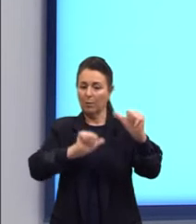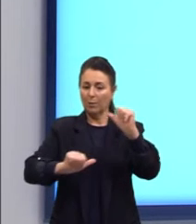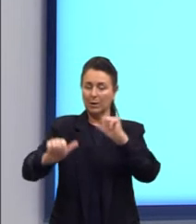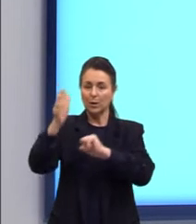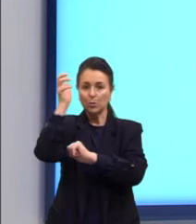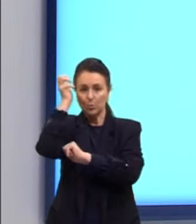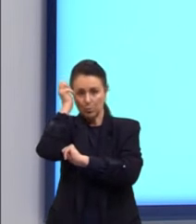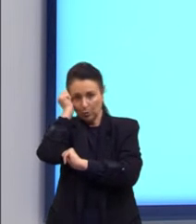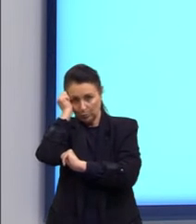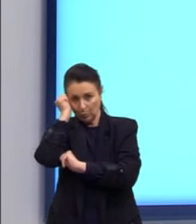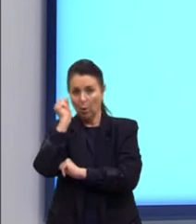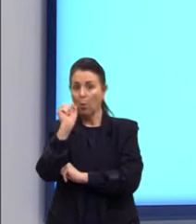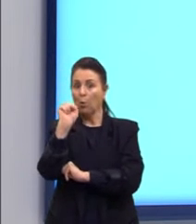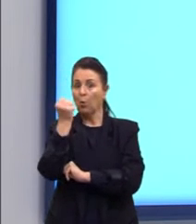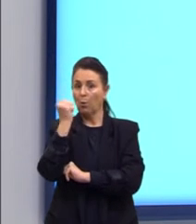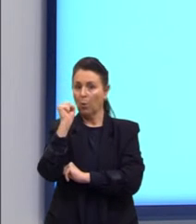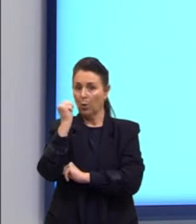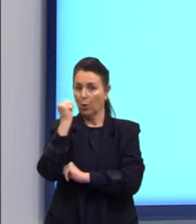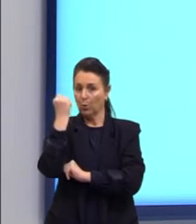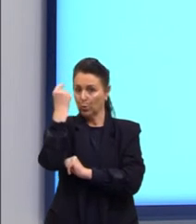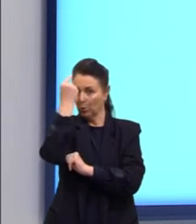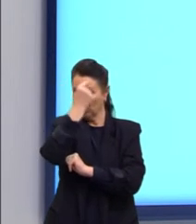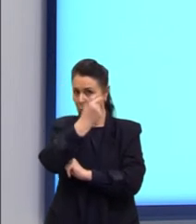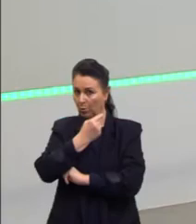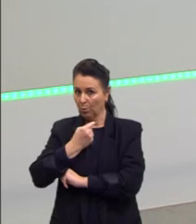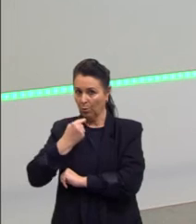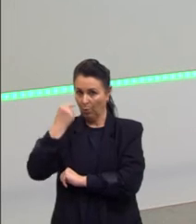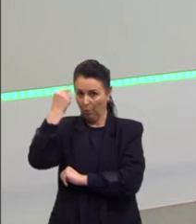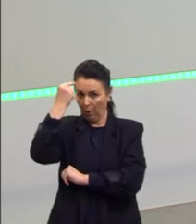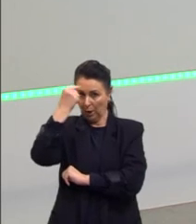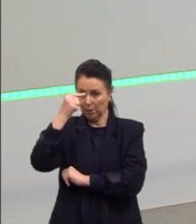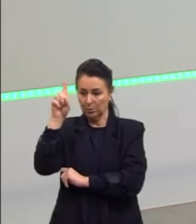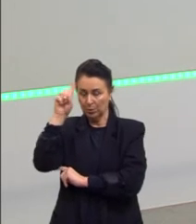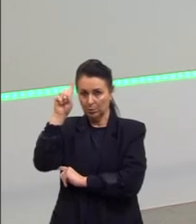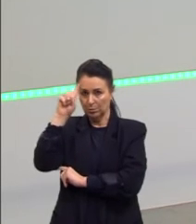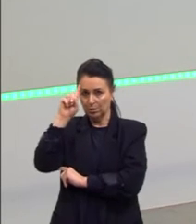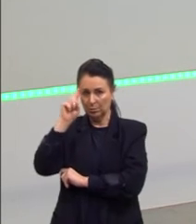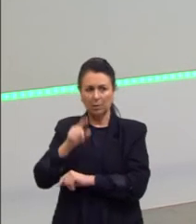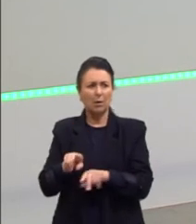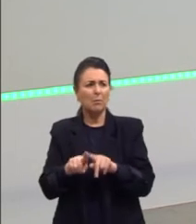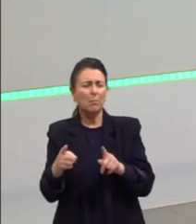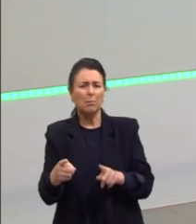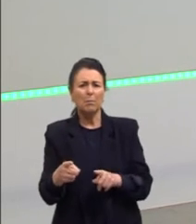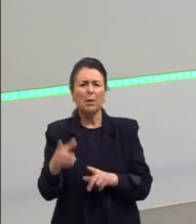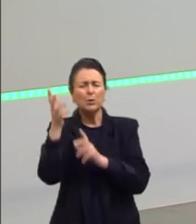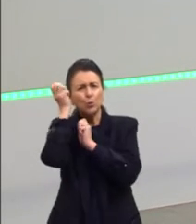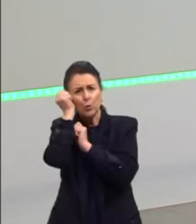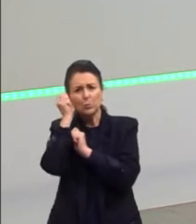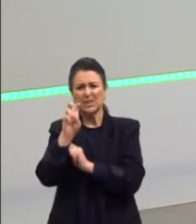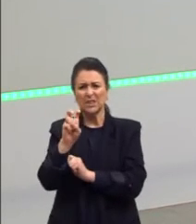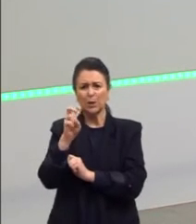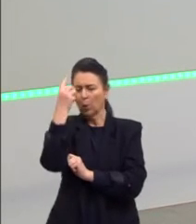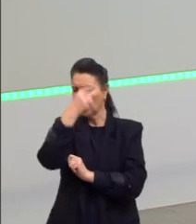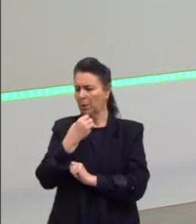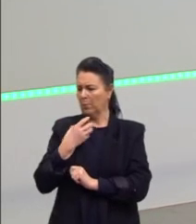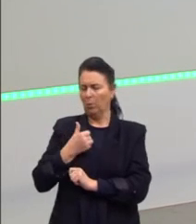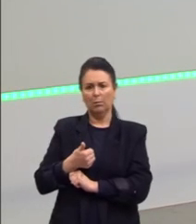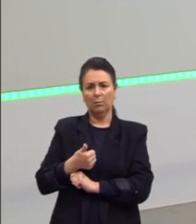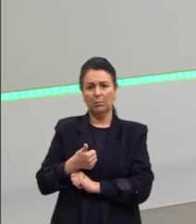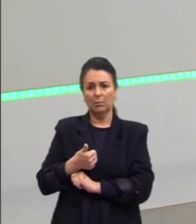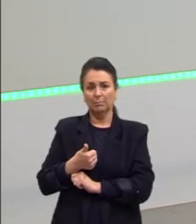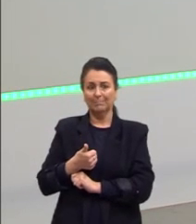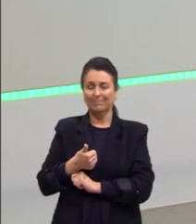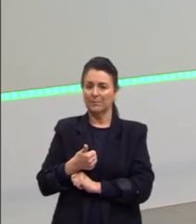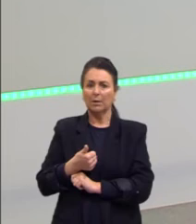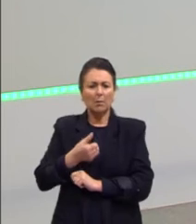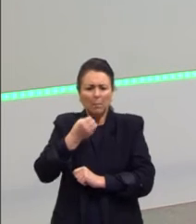sono é de 8 horas por dia. Professora, mas eu fico bem com 5, dormindo 5 horas. Tá bom. Ai,